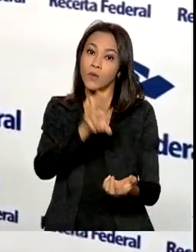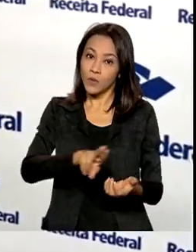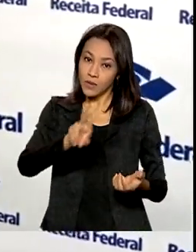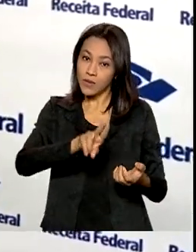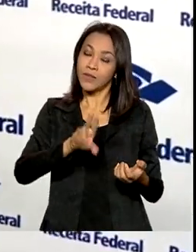Imposto de Renda. Obrigado. Obrigado. Obrigado.